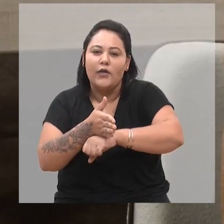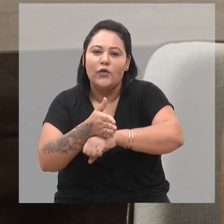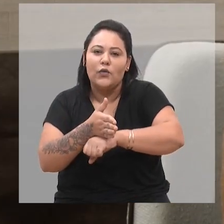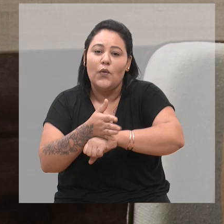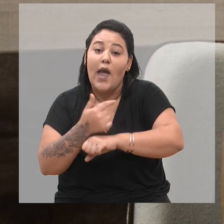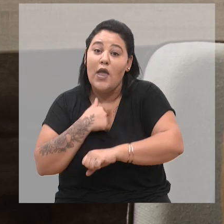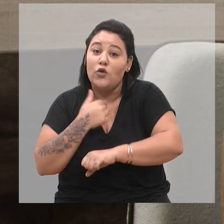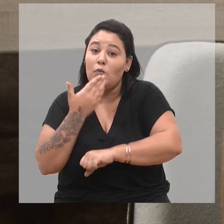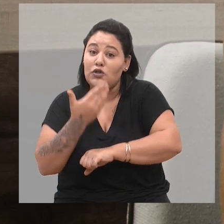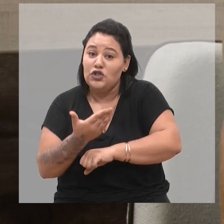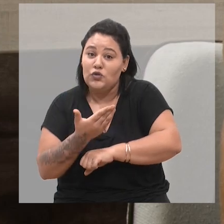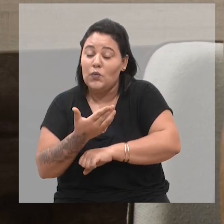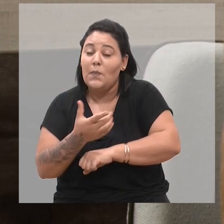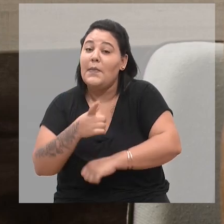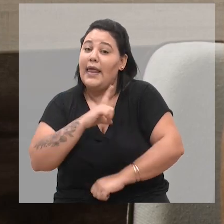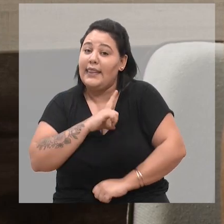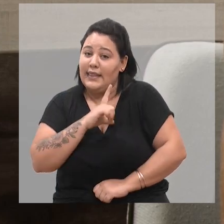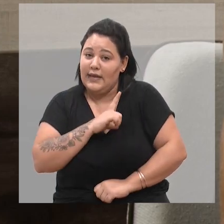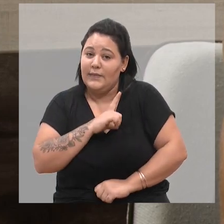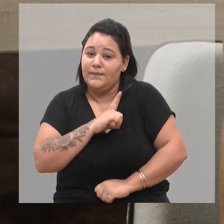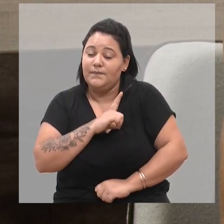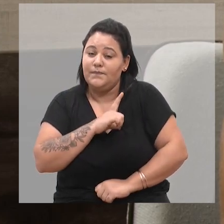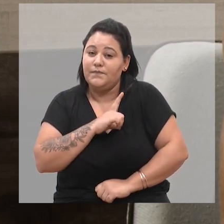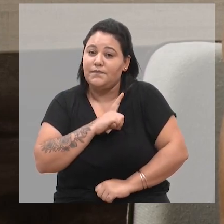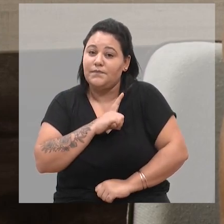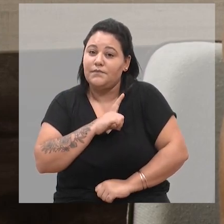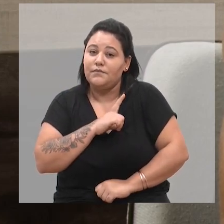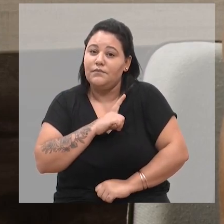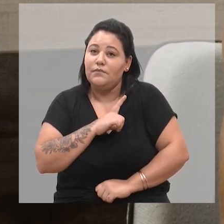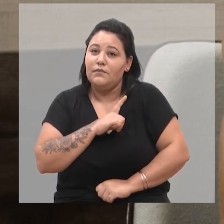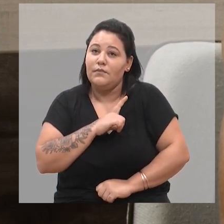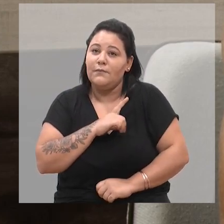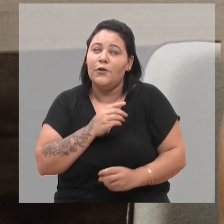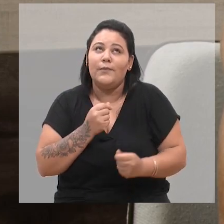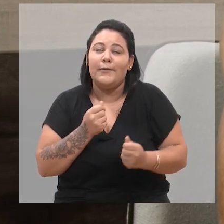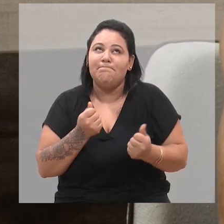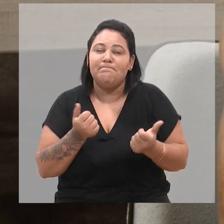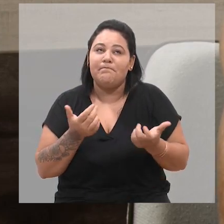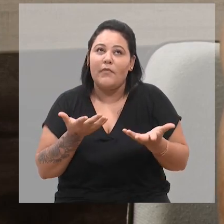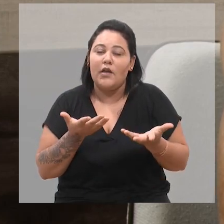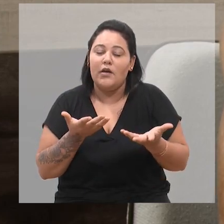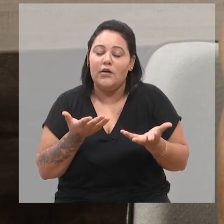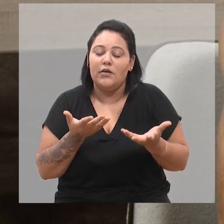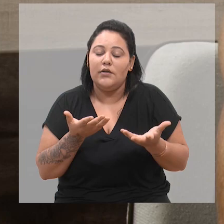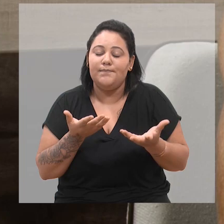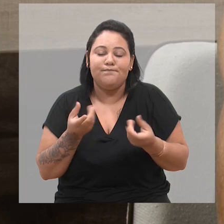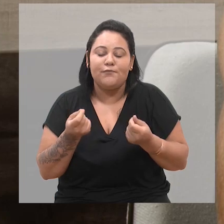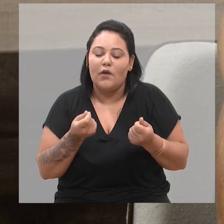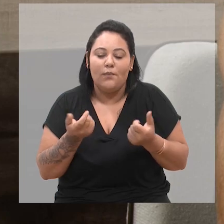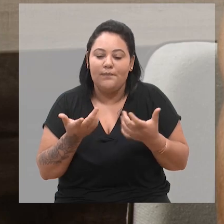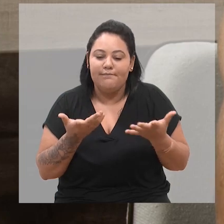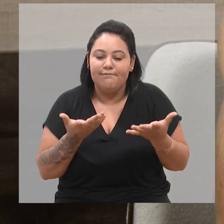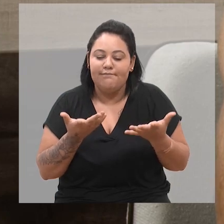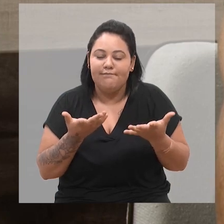pedindo para que tenha um, uma, como é que, um,